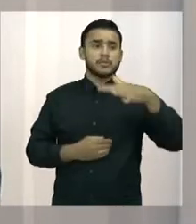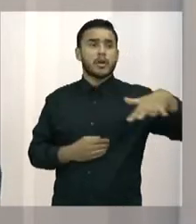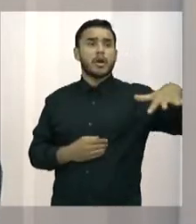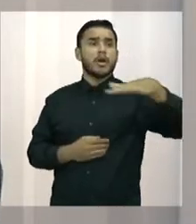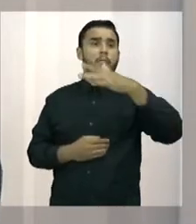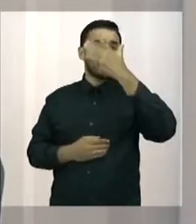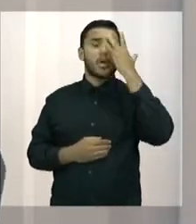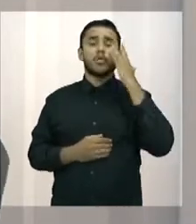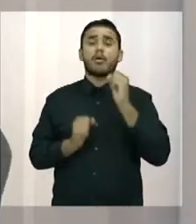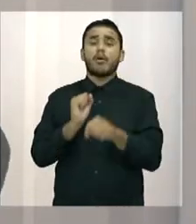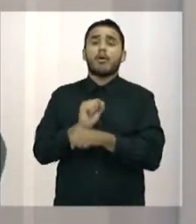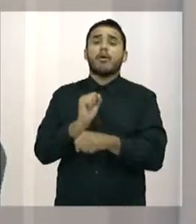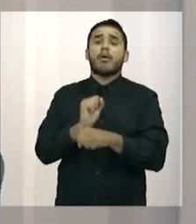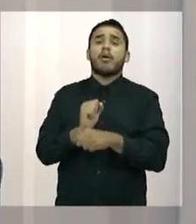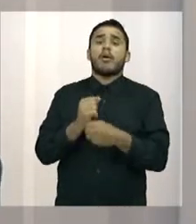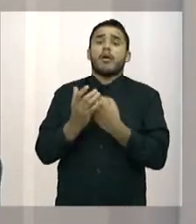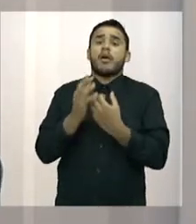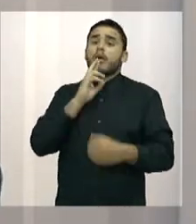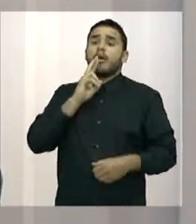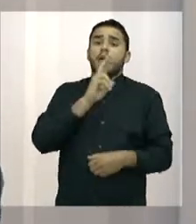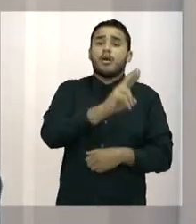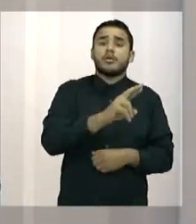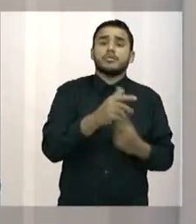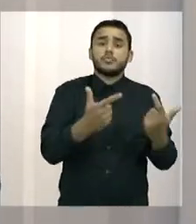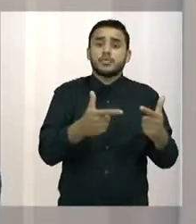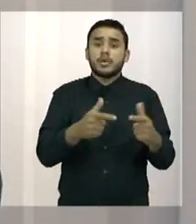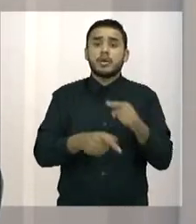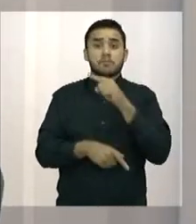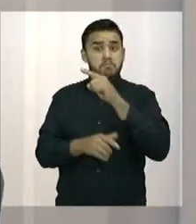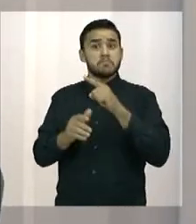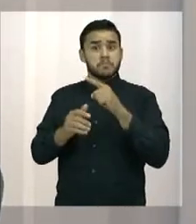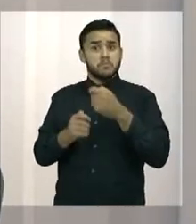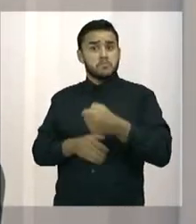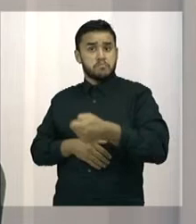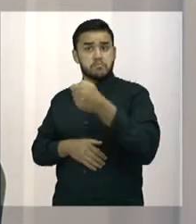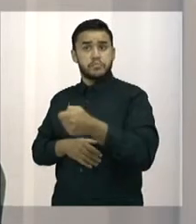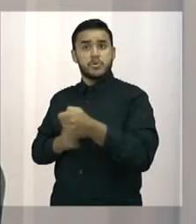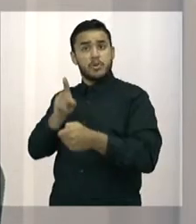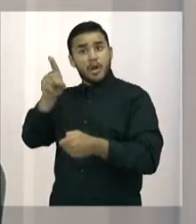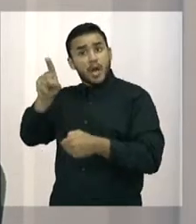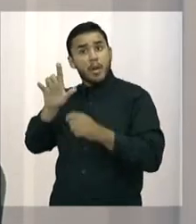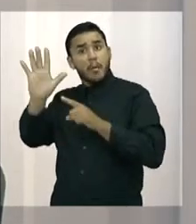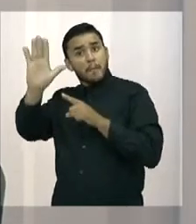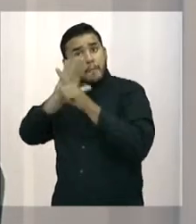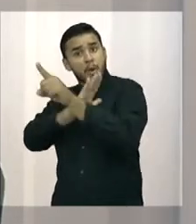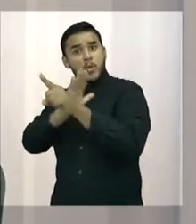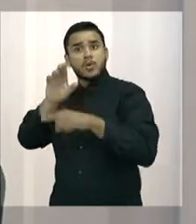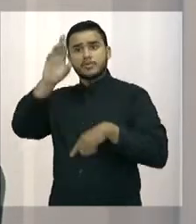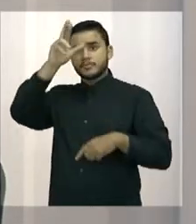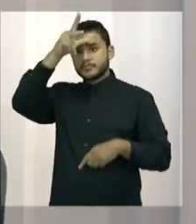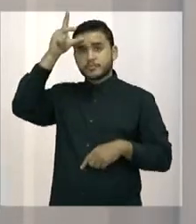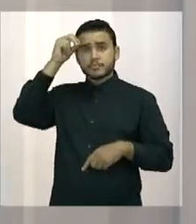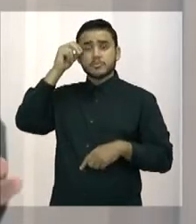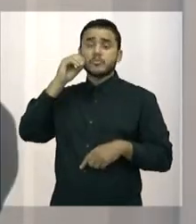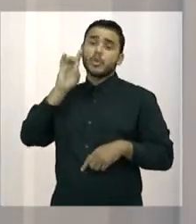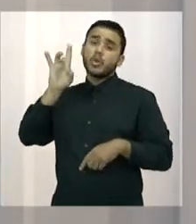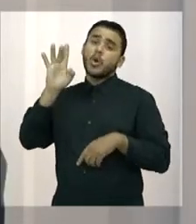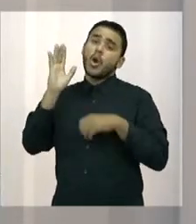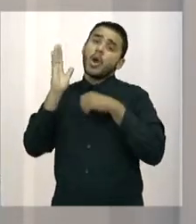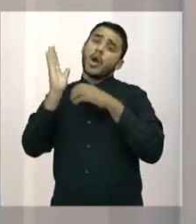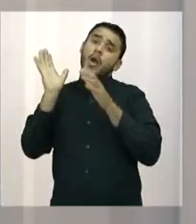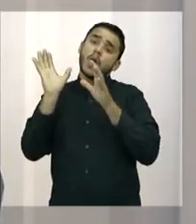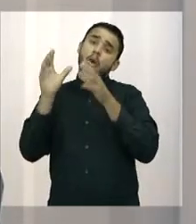a ver navio. É preciso que a gente chegue duro, e eu chego também duro, está entendendo? Não fico simplesmente passando a mão ou